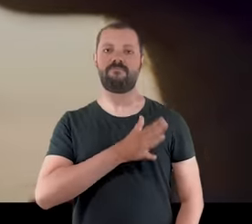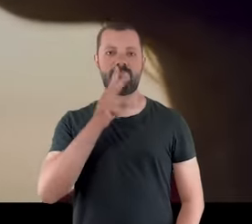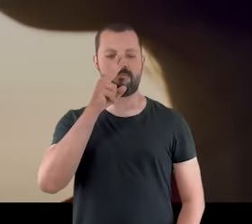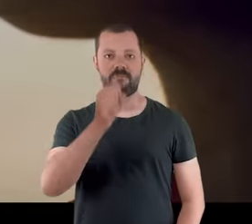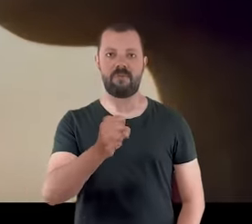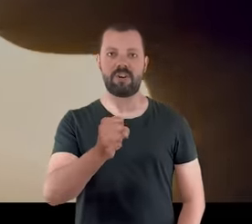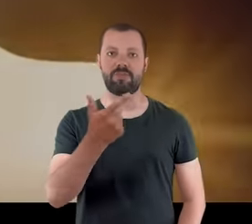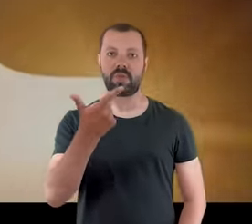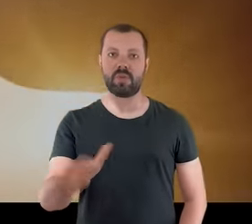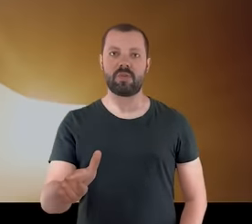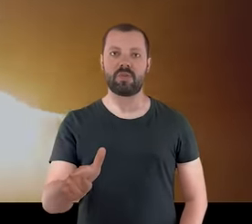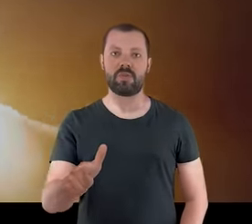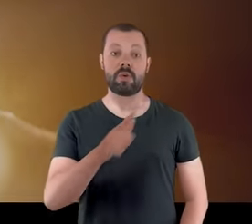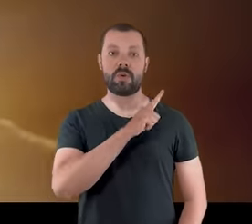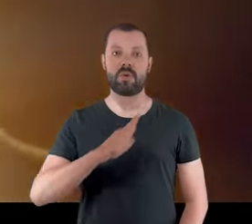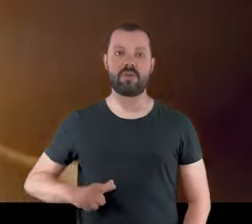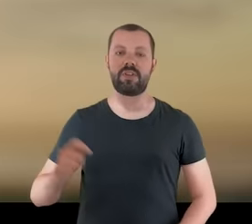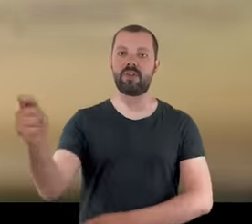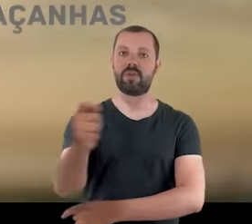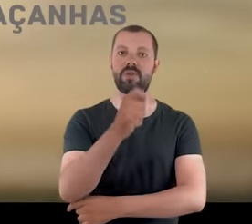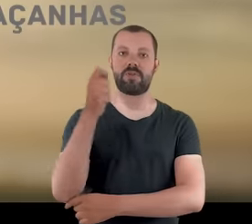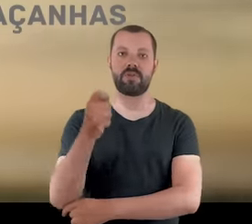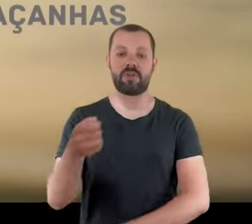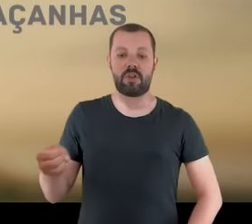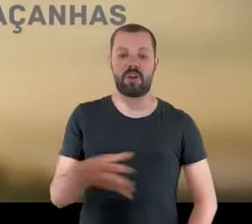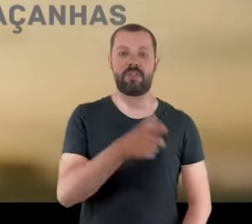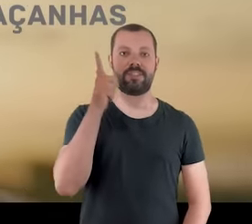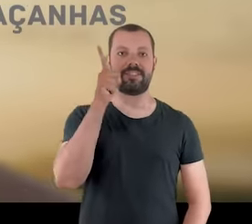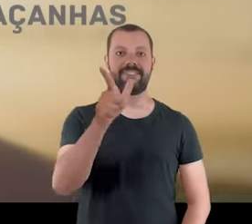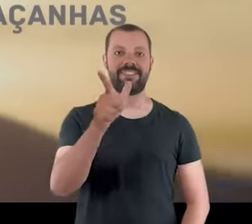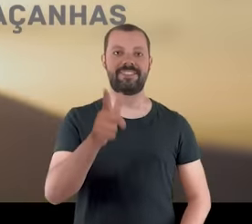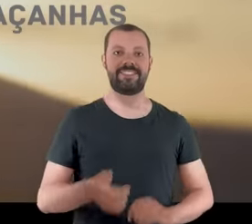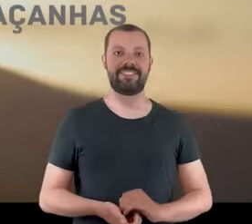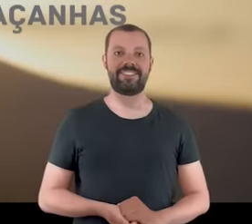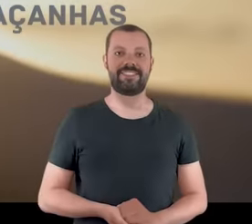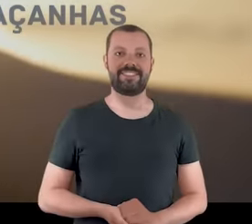forte outra vez. Governo do Rio Grande do Sul. Novas façanhas. Legenda Adriana